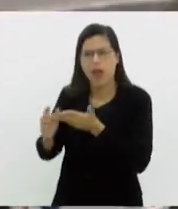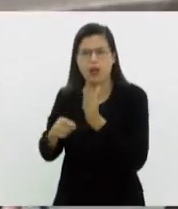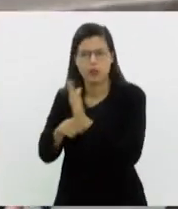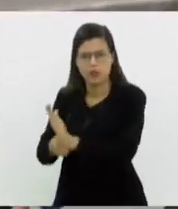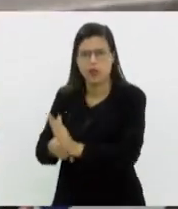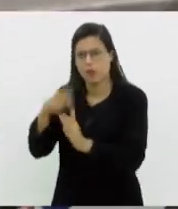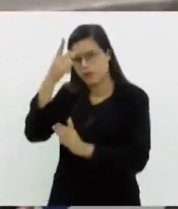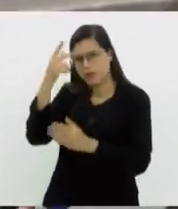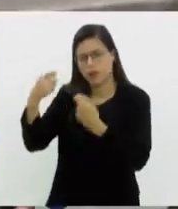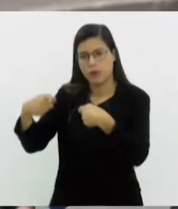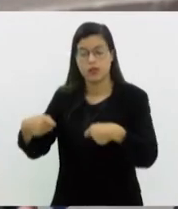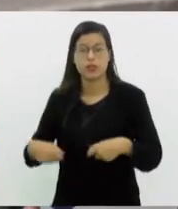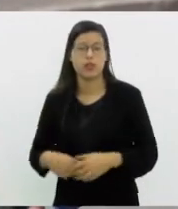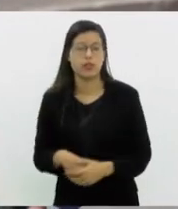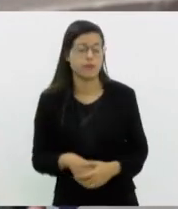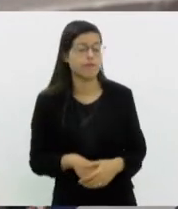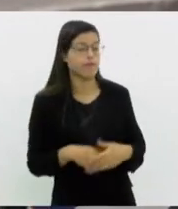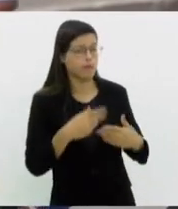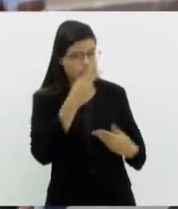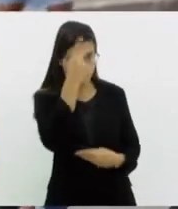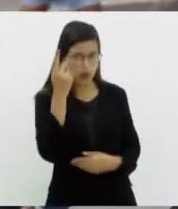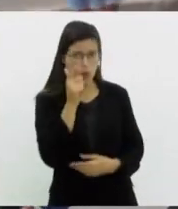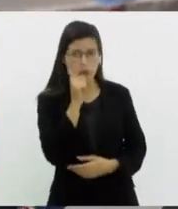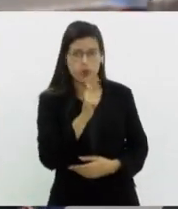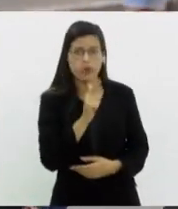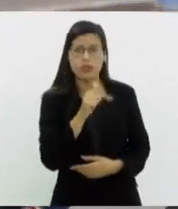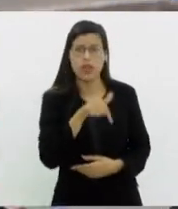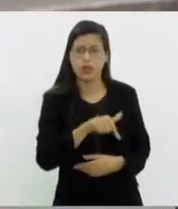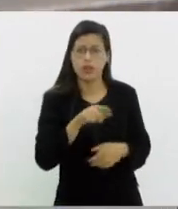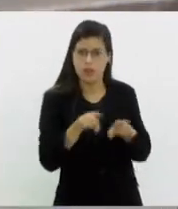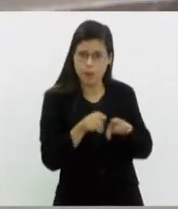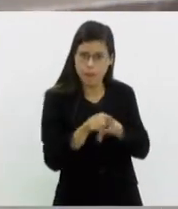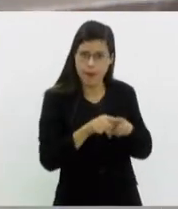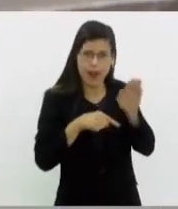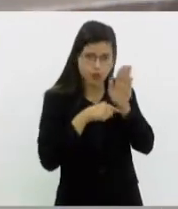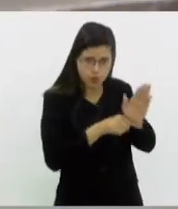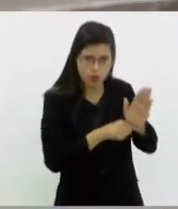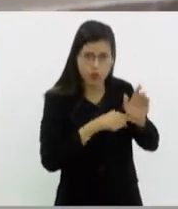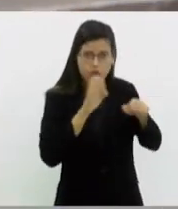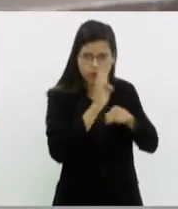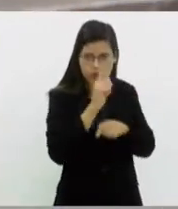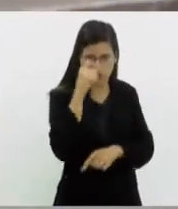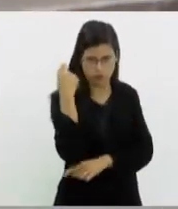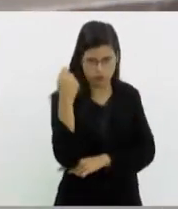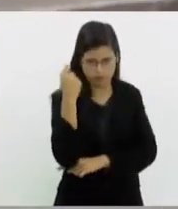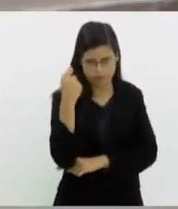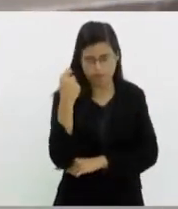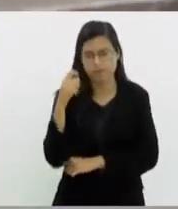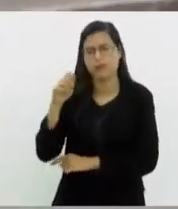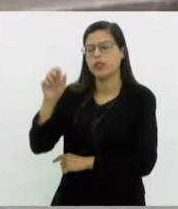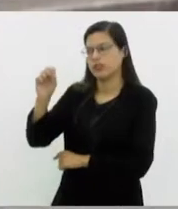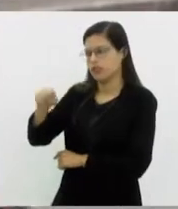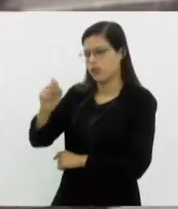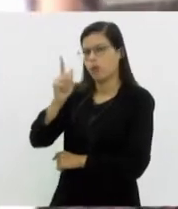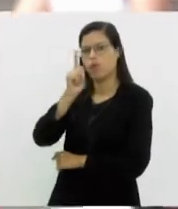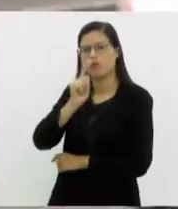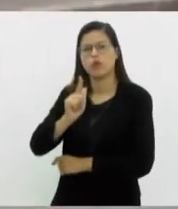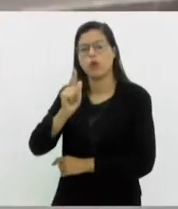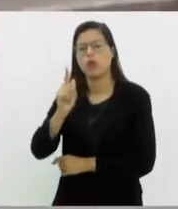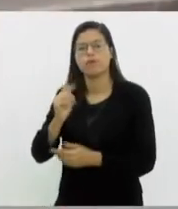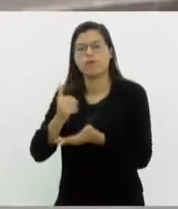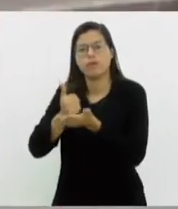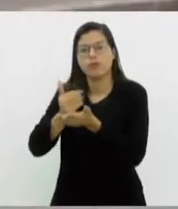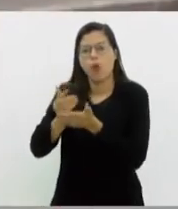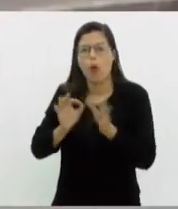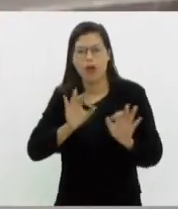E aí, nessa aba ali, as pessoas conseguem encontrar fundos, por exemplo, do Rio Grande do Sul? Sim, ali você consegue separar por